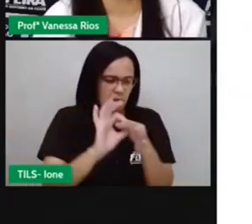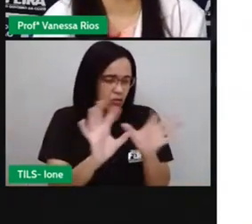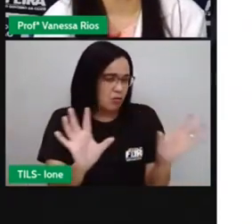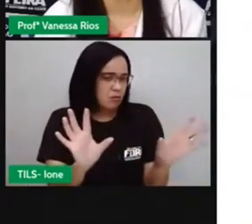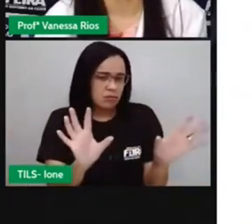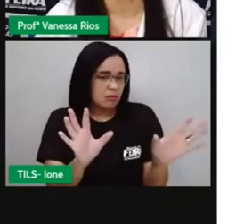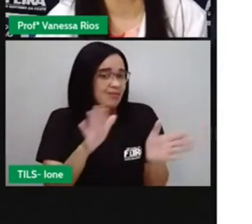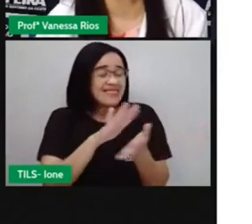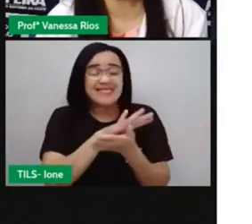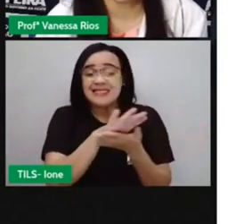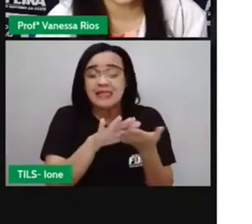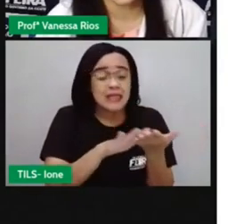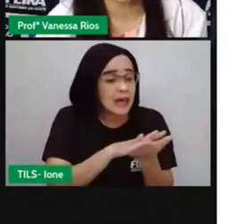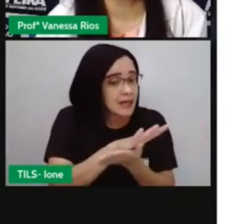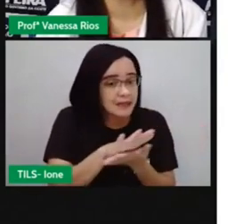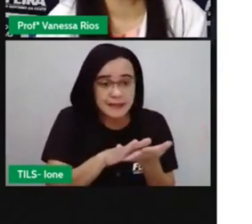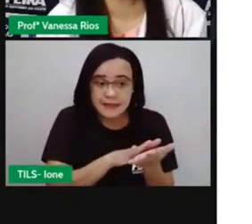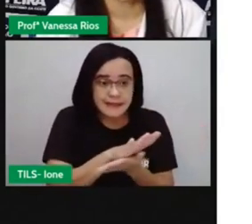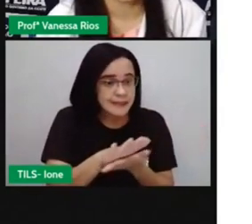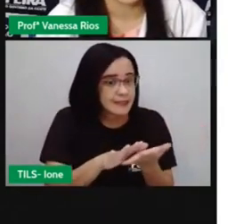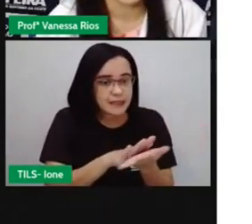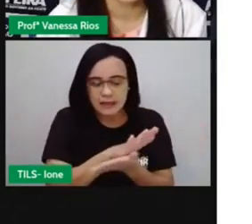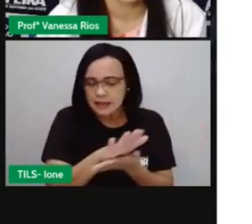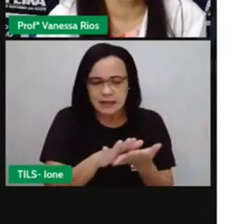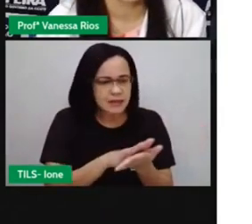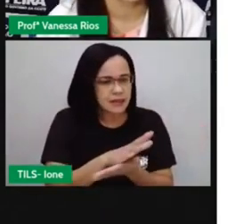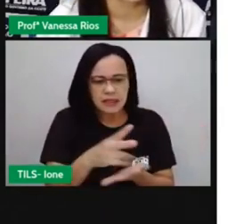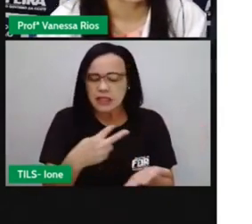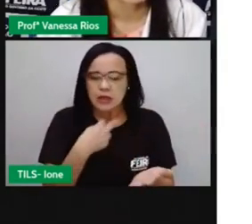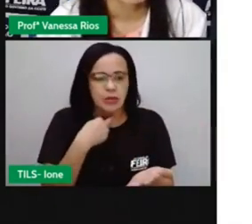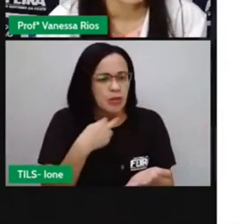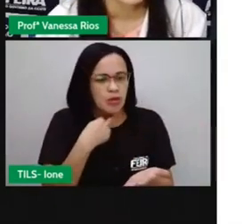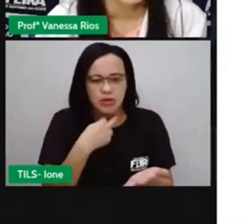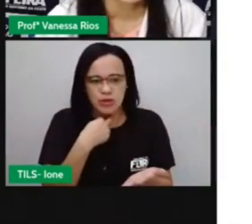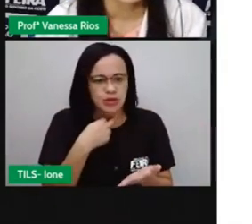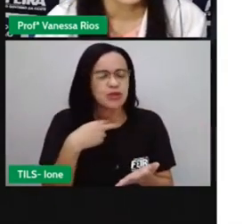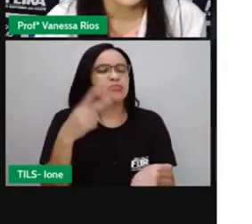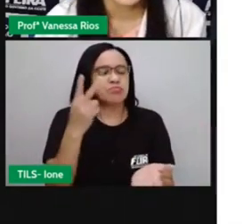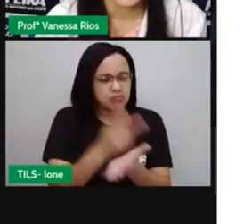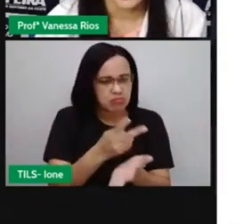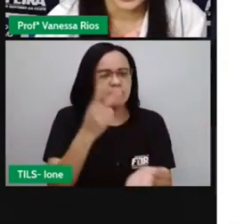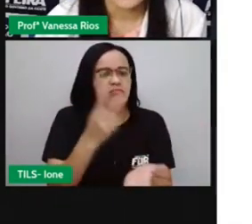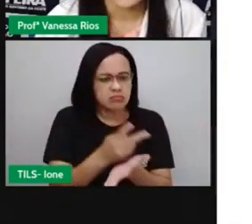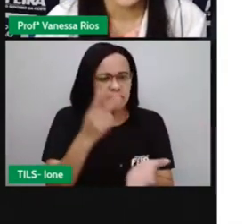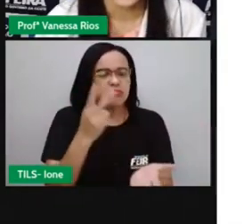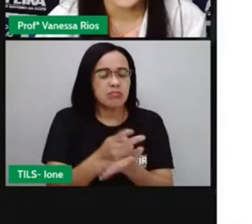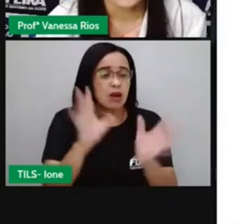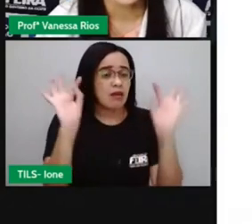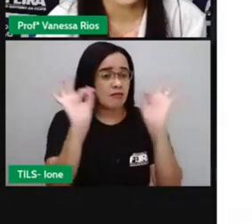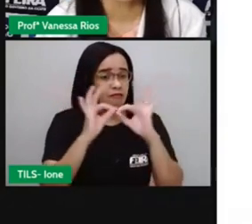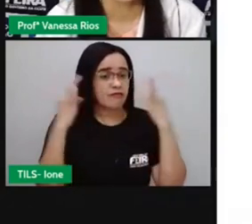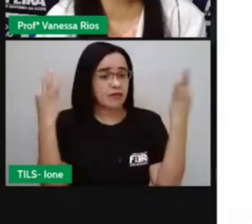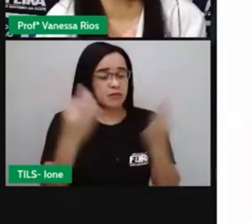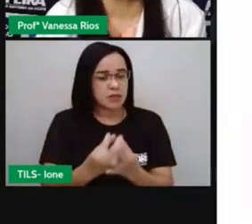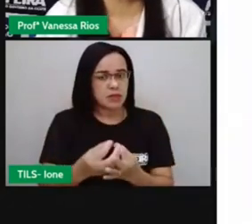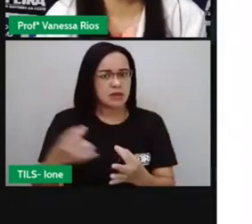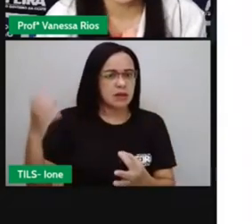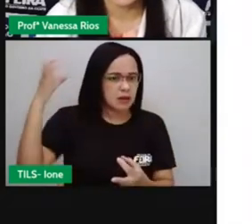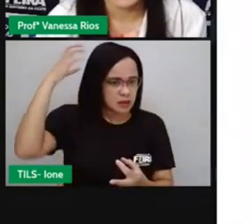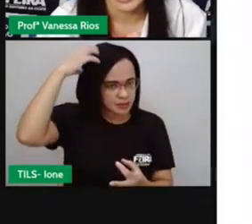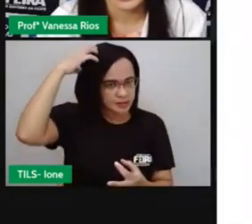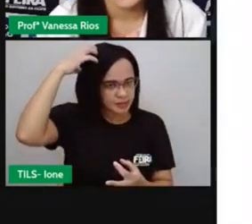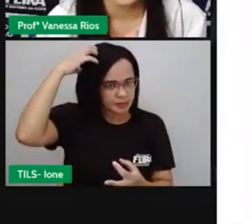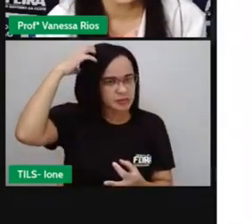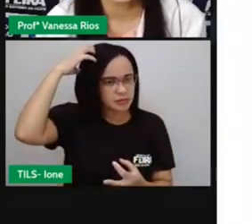pessoas com o poder de escolher quem os governa. Então, além disso, o rei é o chefe